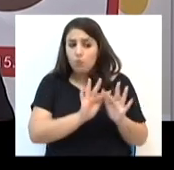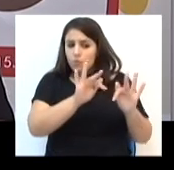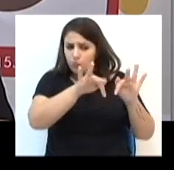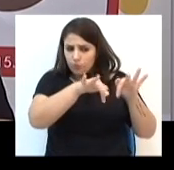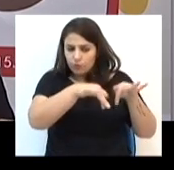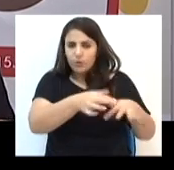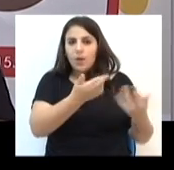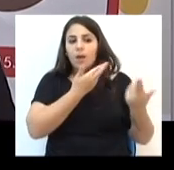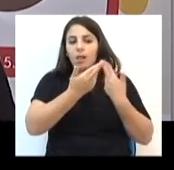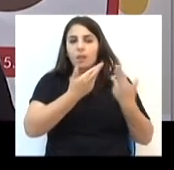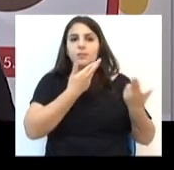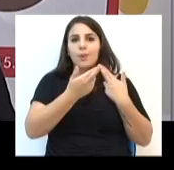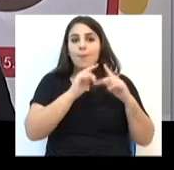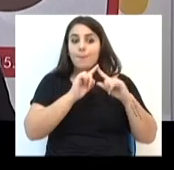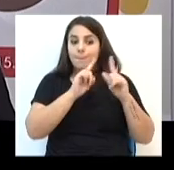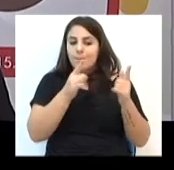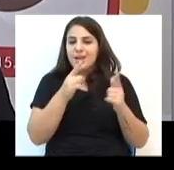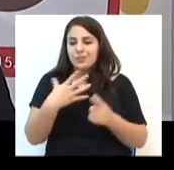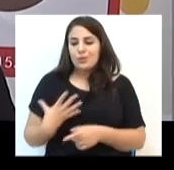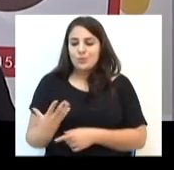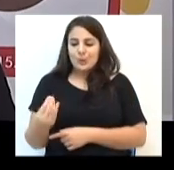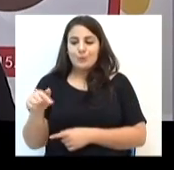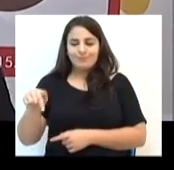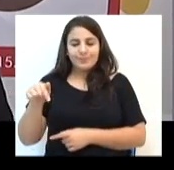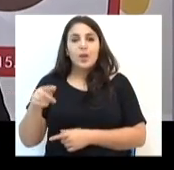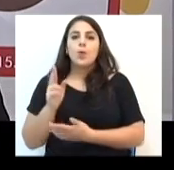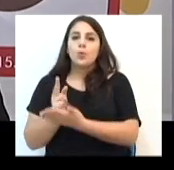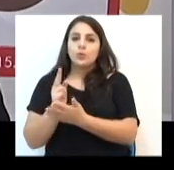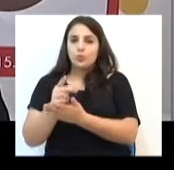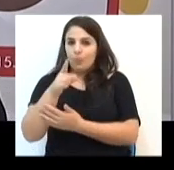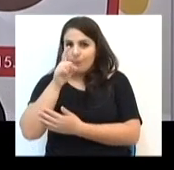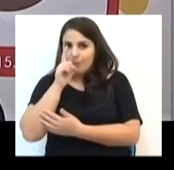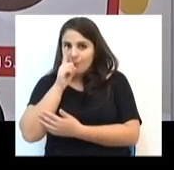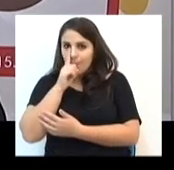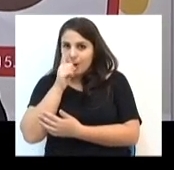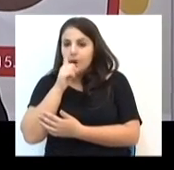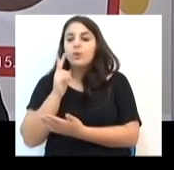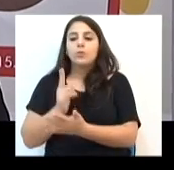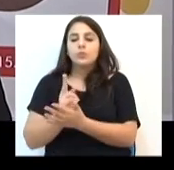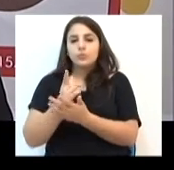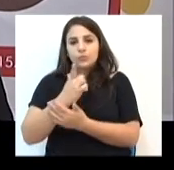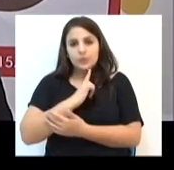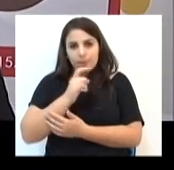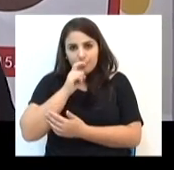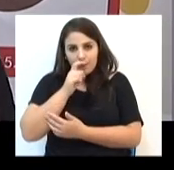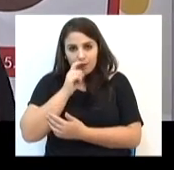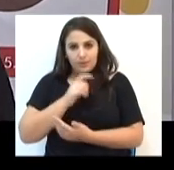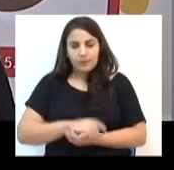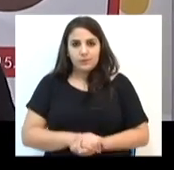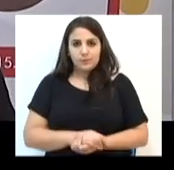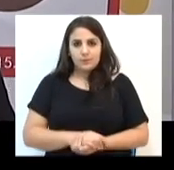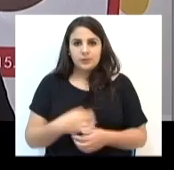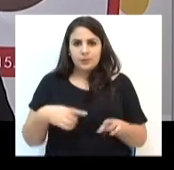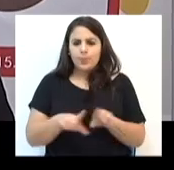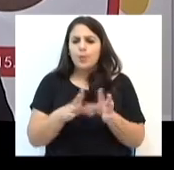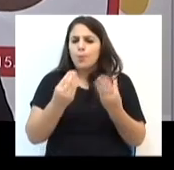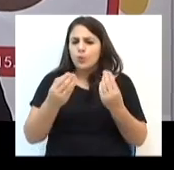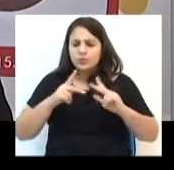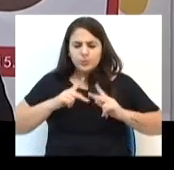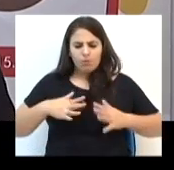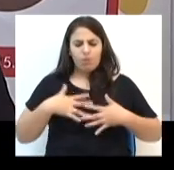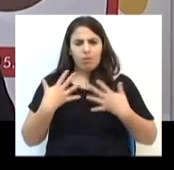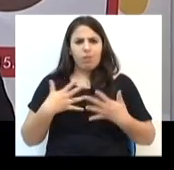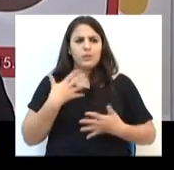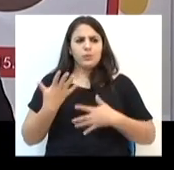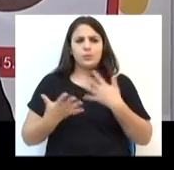terminou a relação de vocês, mas os filhos continuam tendo um pai e uma mãe. Não haverá mais essa supremacia da mulher com relação à guarda.